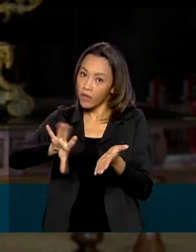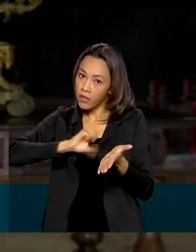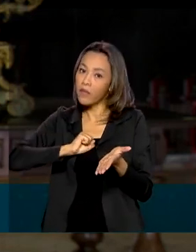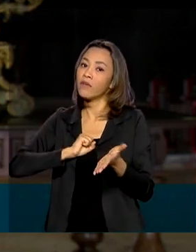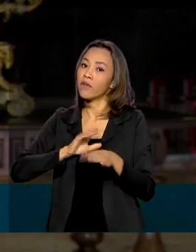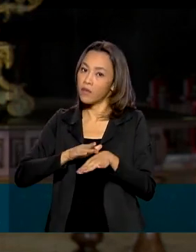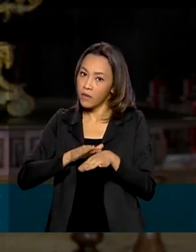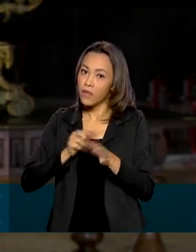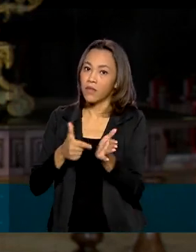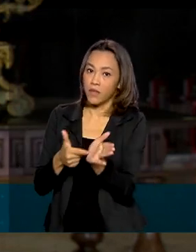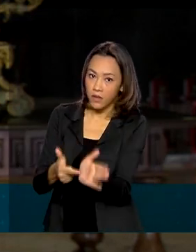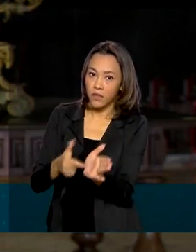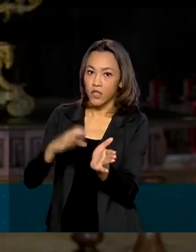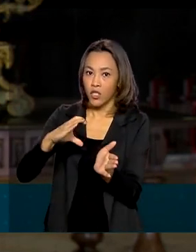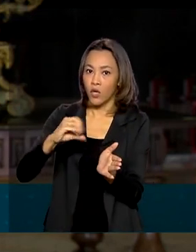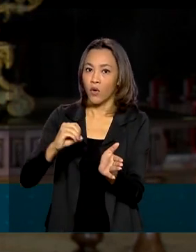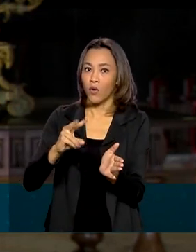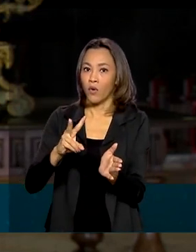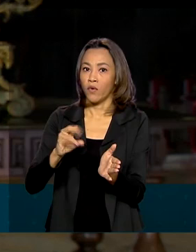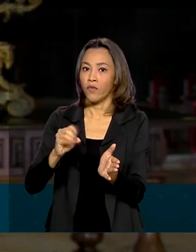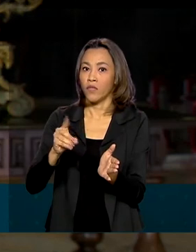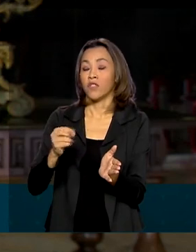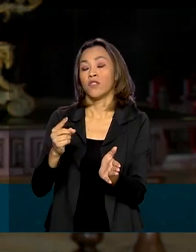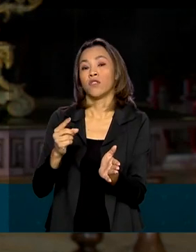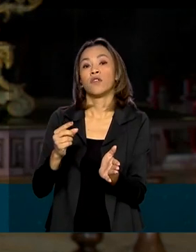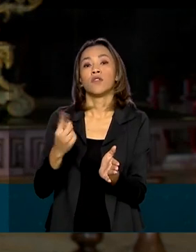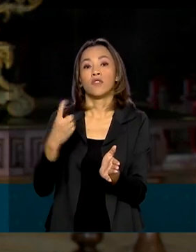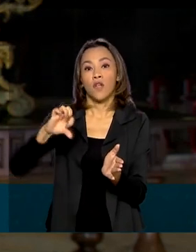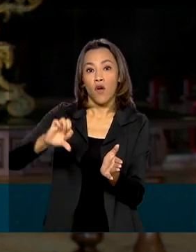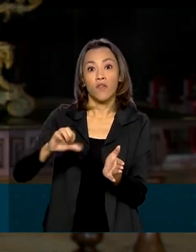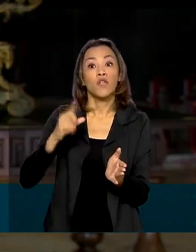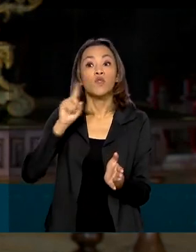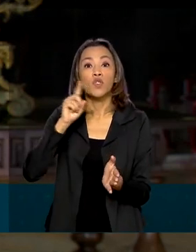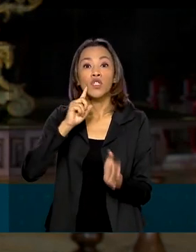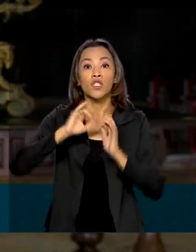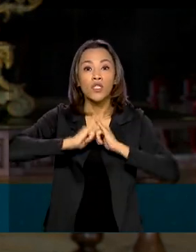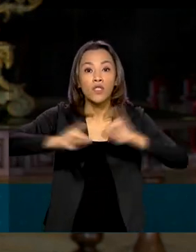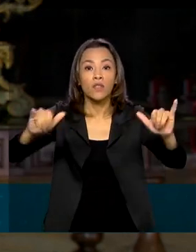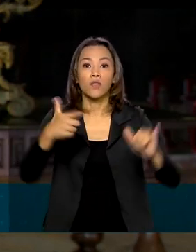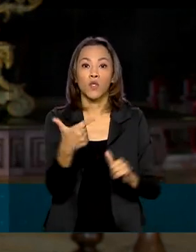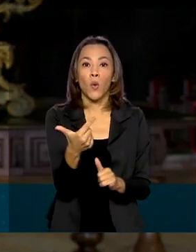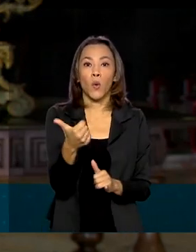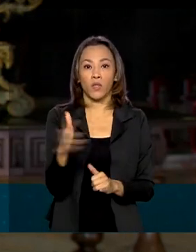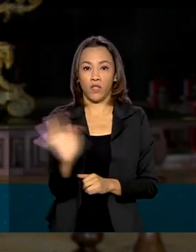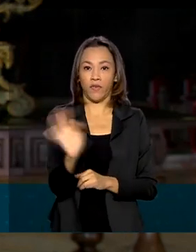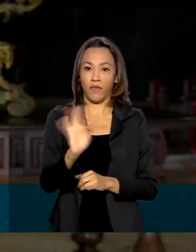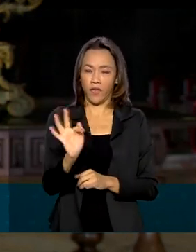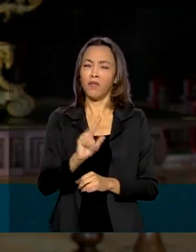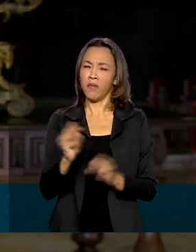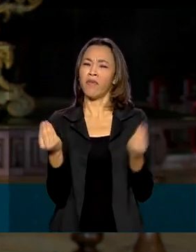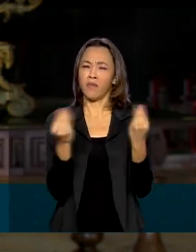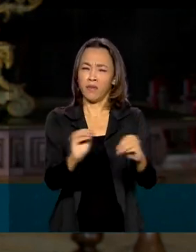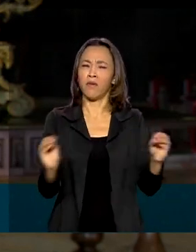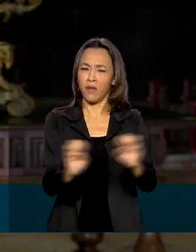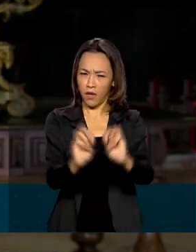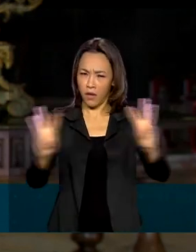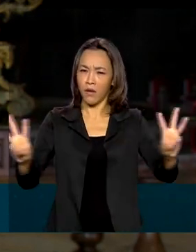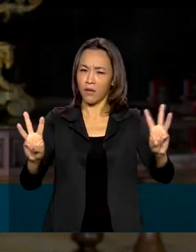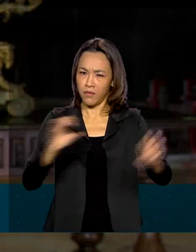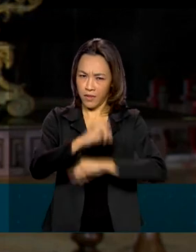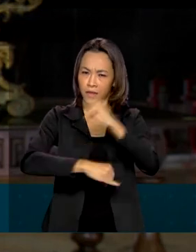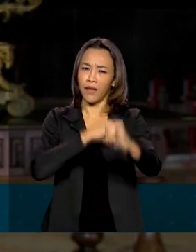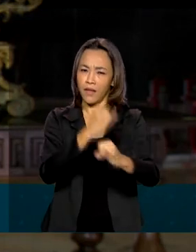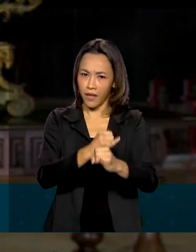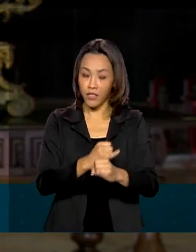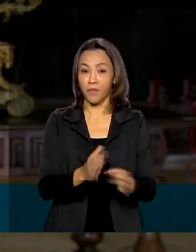doença. Os resultados saem no dia 12 de fevereiro e serão divulgados também na internet na página do participante. Para